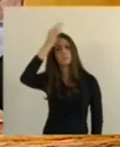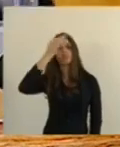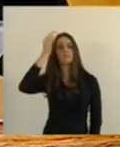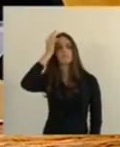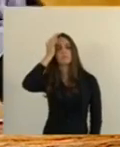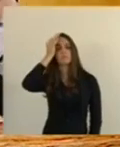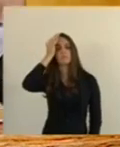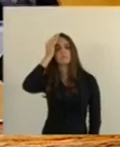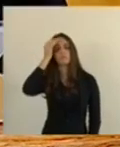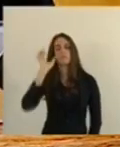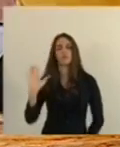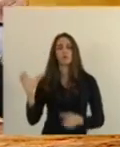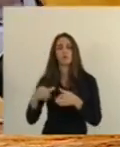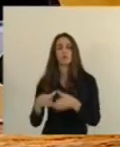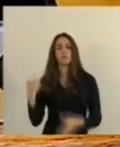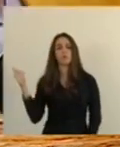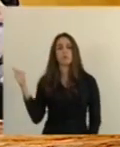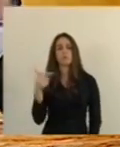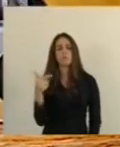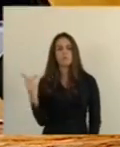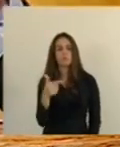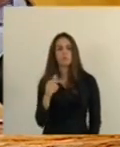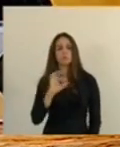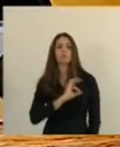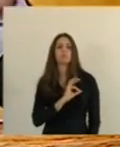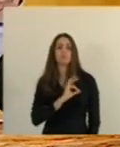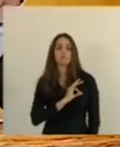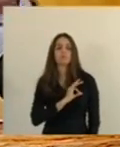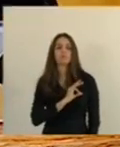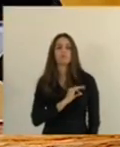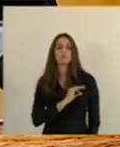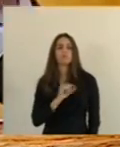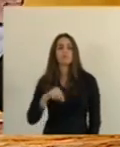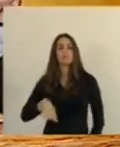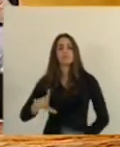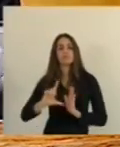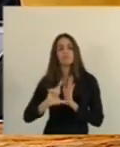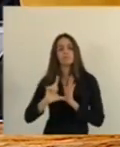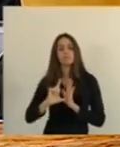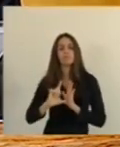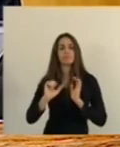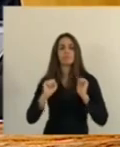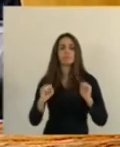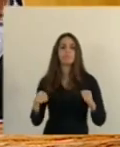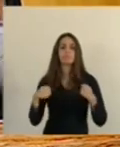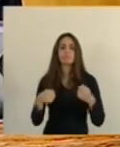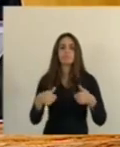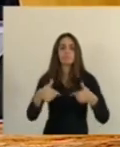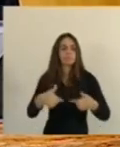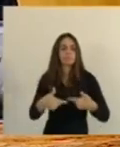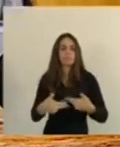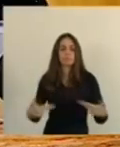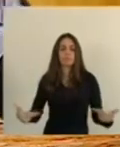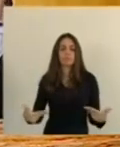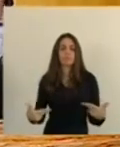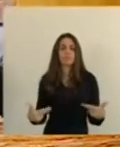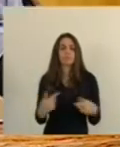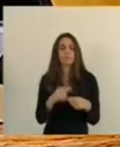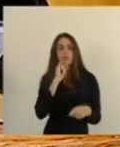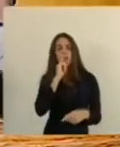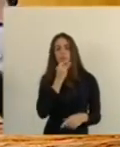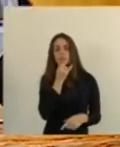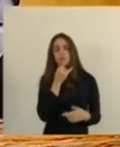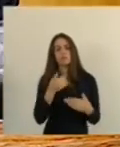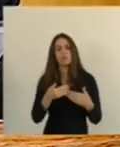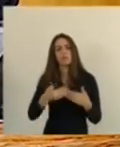o 12º batalhão da polícia militar de Niares, tome providência que, infelizmente, isso